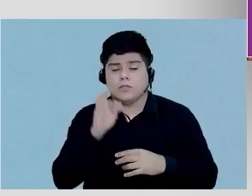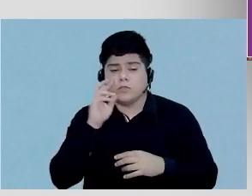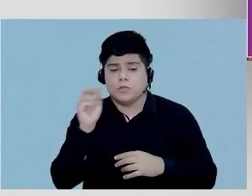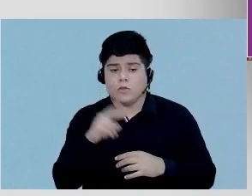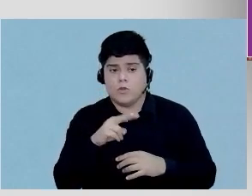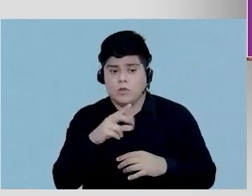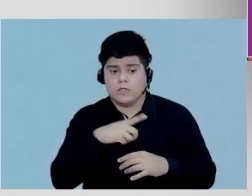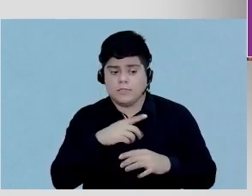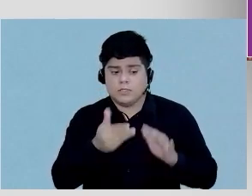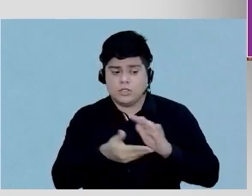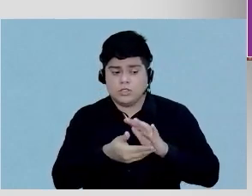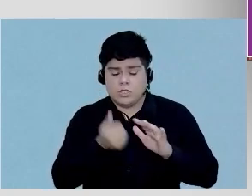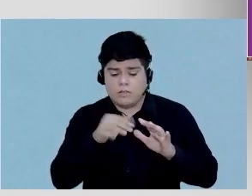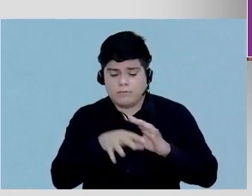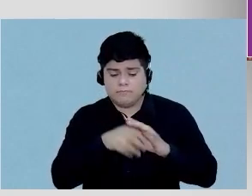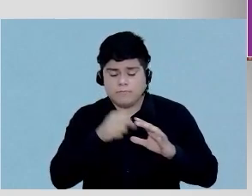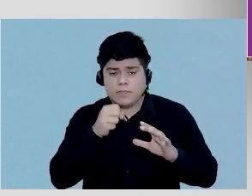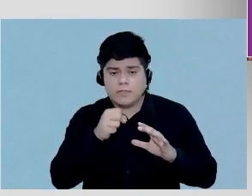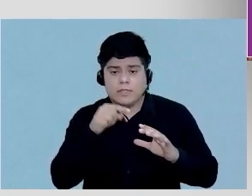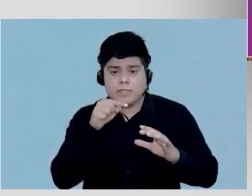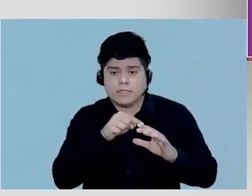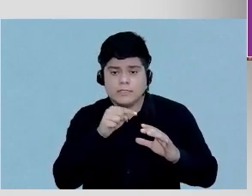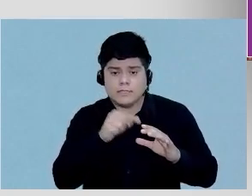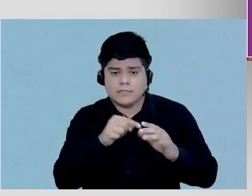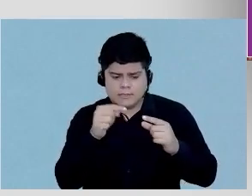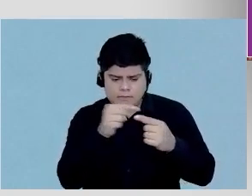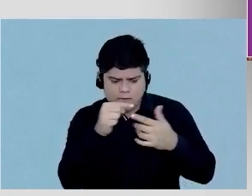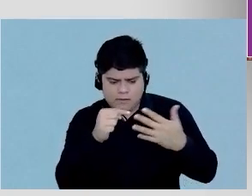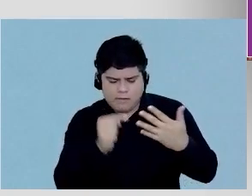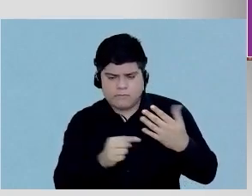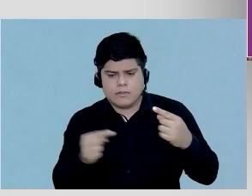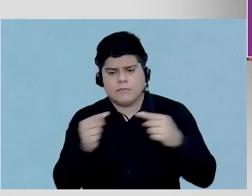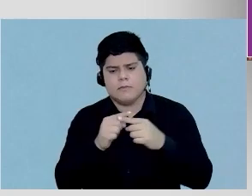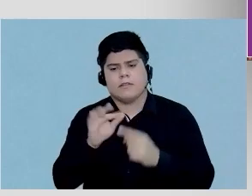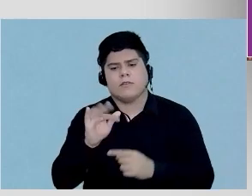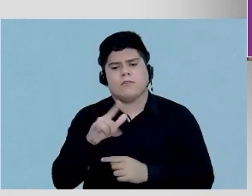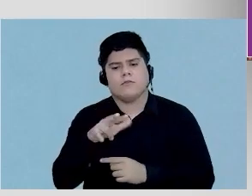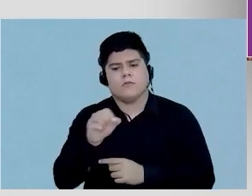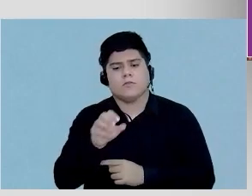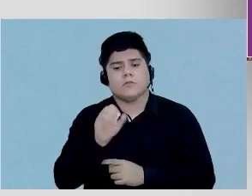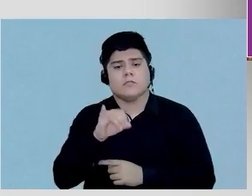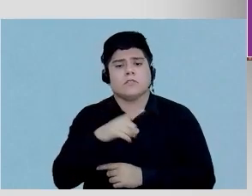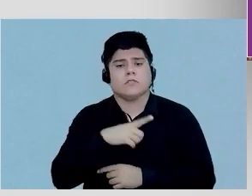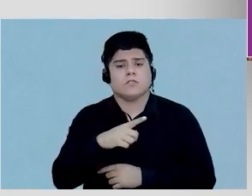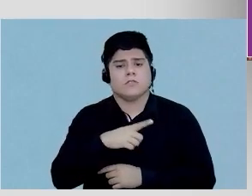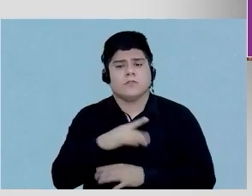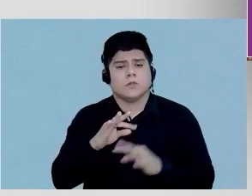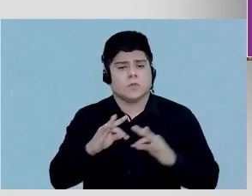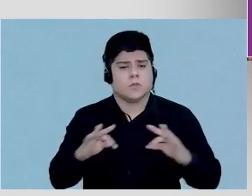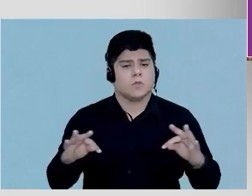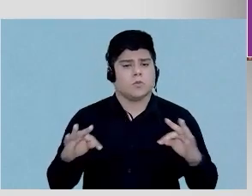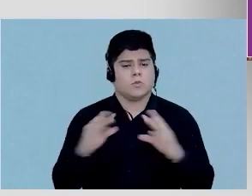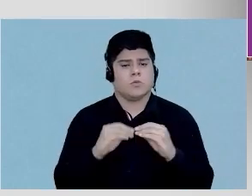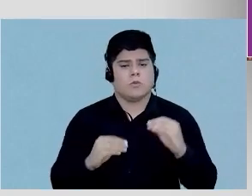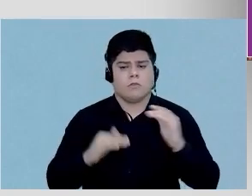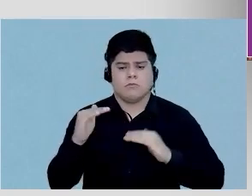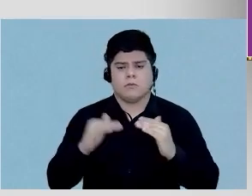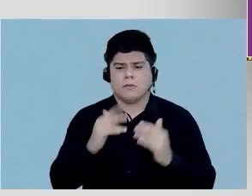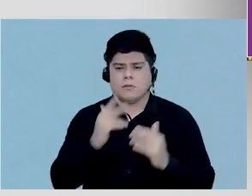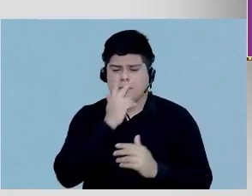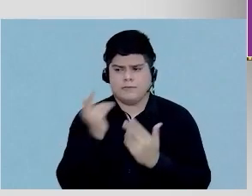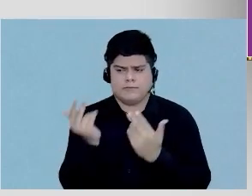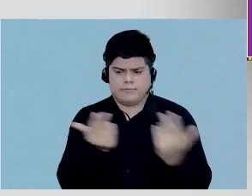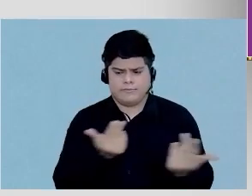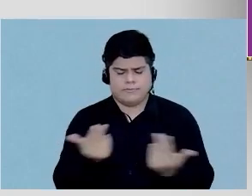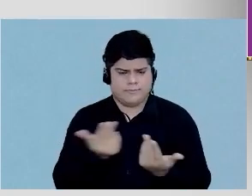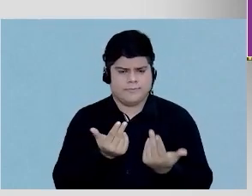extração desses traços relativos ao fluxo. Se nós tivermos tudo balanceado e parecer semelhante,